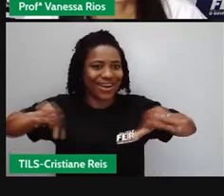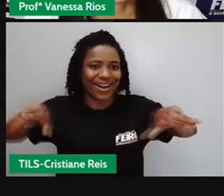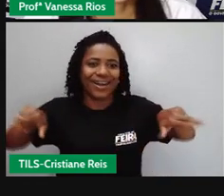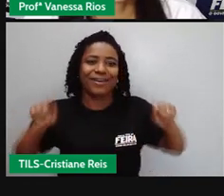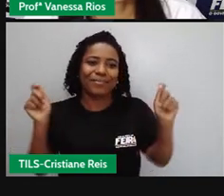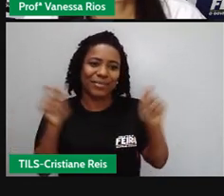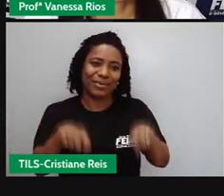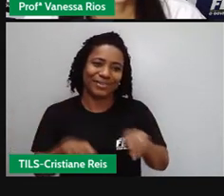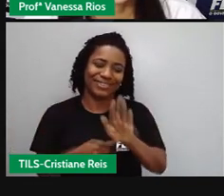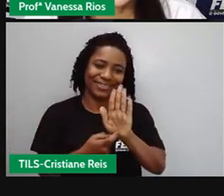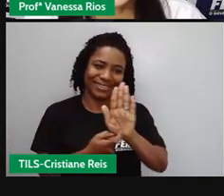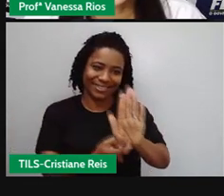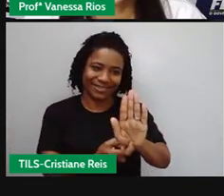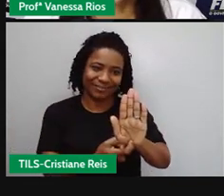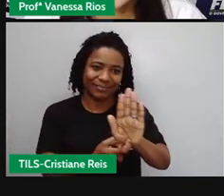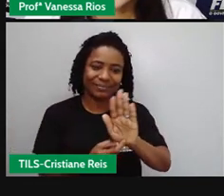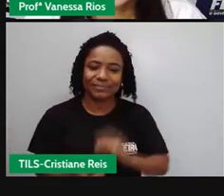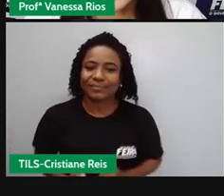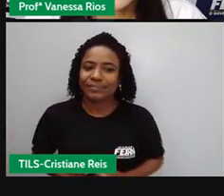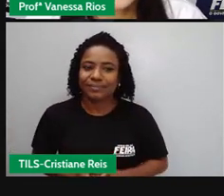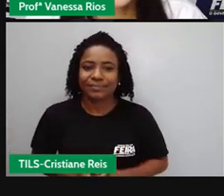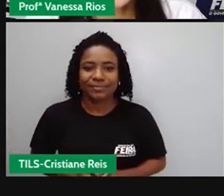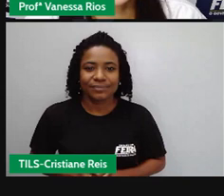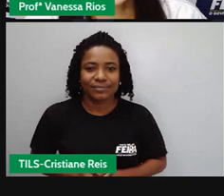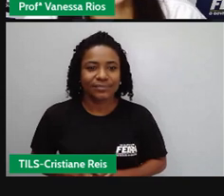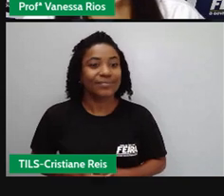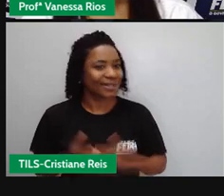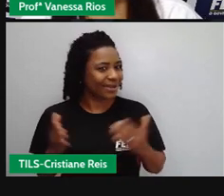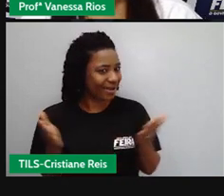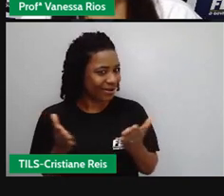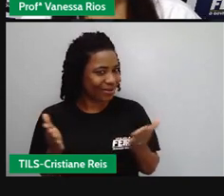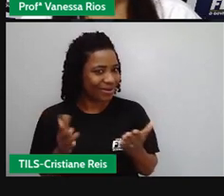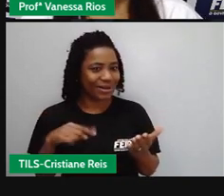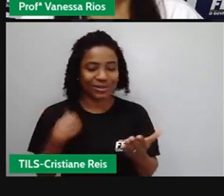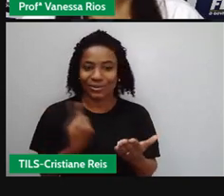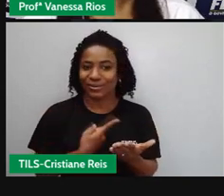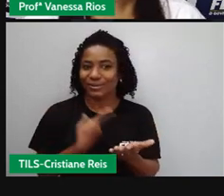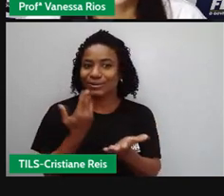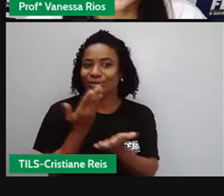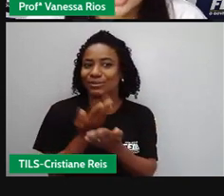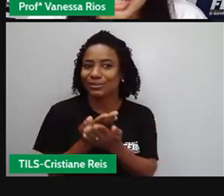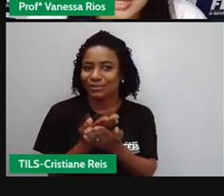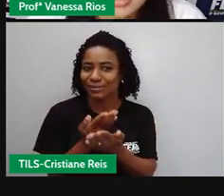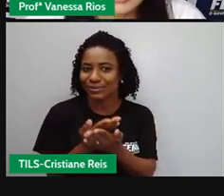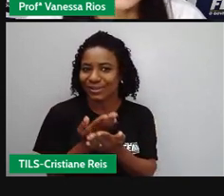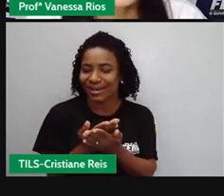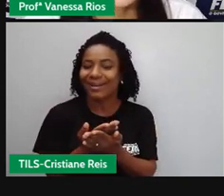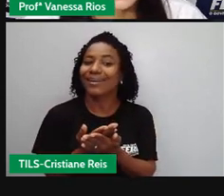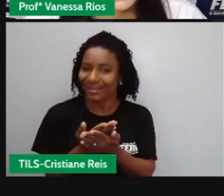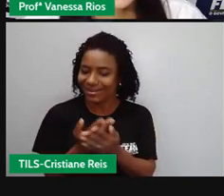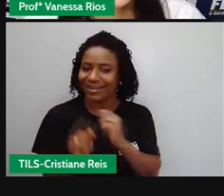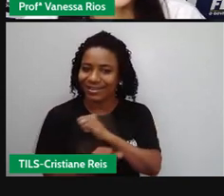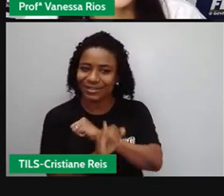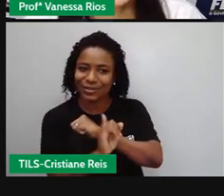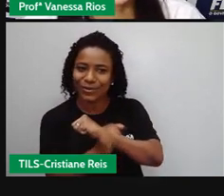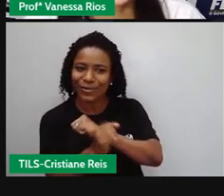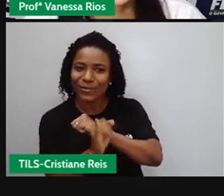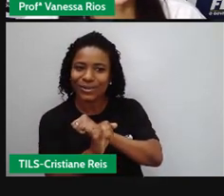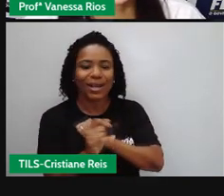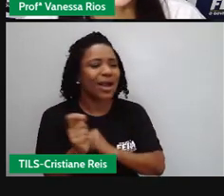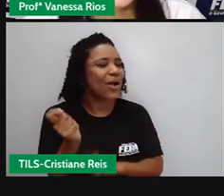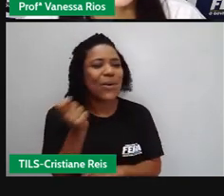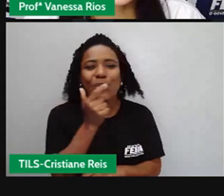leitores. Aí, a gente vai estudar agora um pouquinho sobre as crônicas humorísticas. A crônica